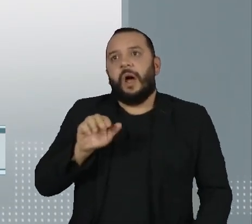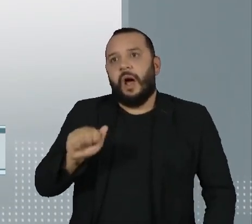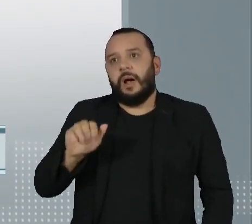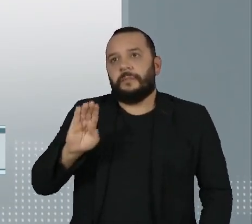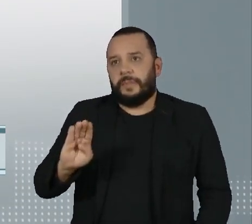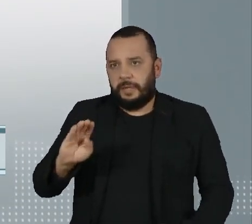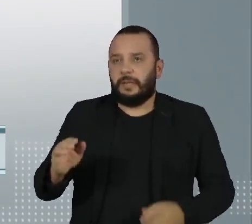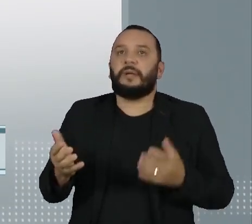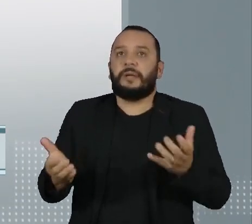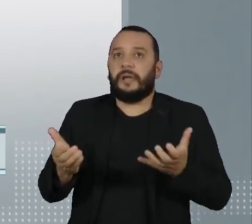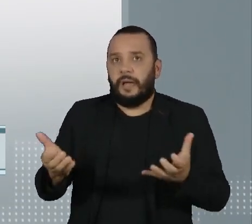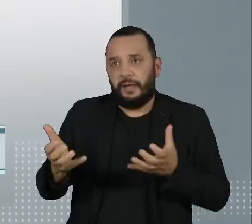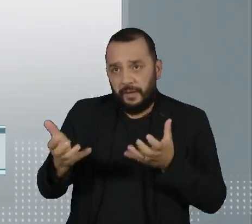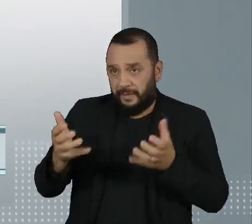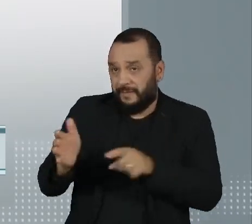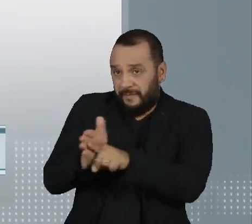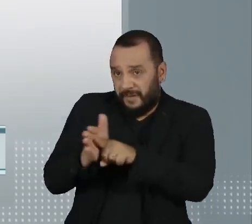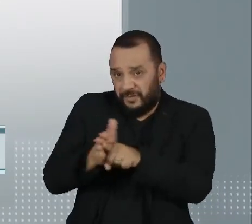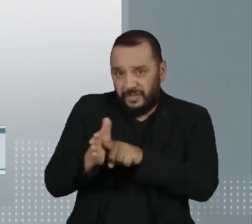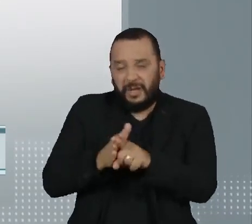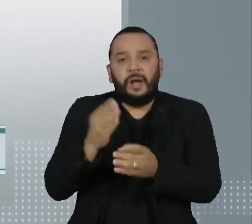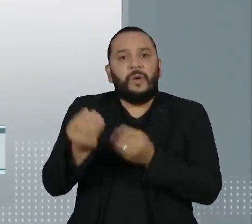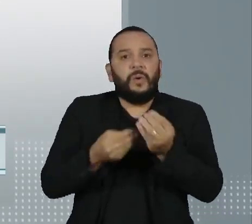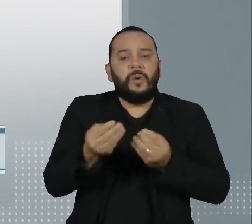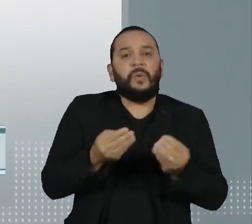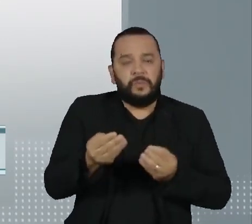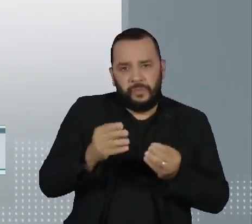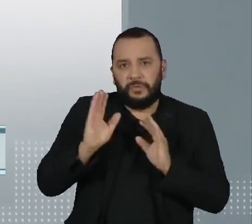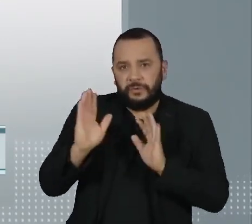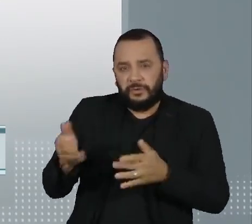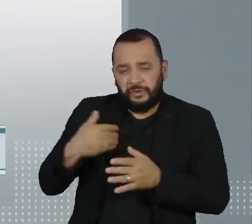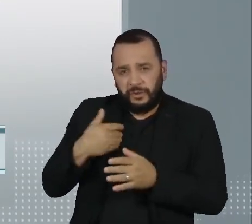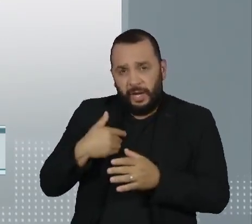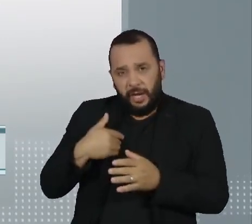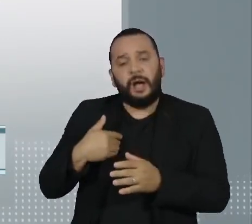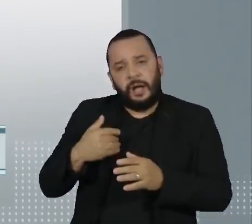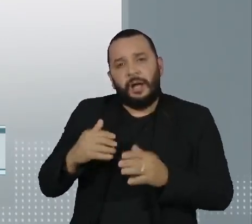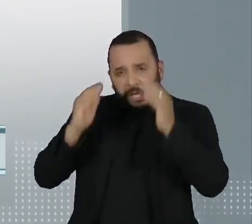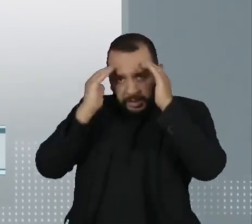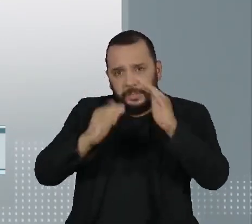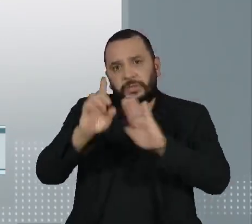organizar apurações sobre a Operação Escudo, garantindo respeito aos direitos humanos.